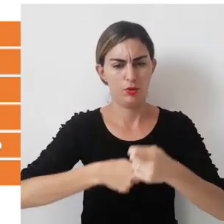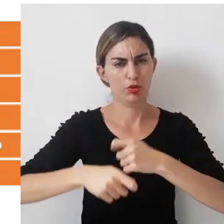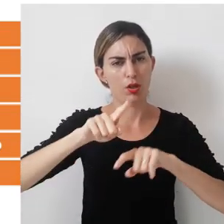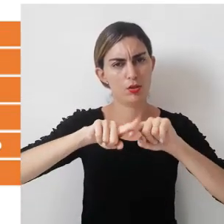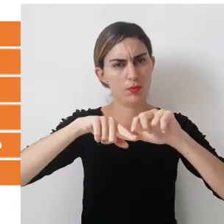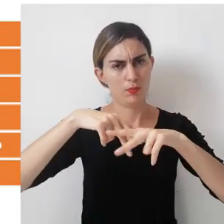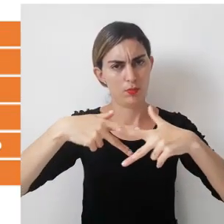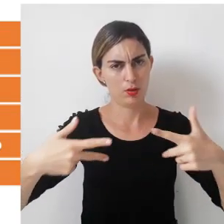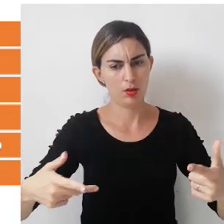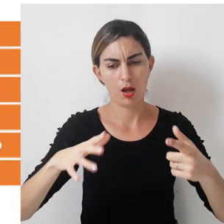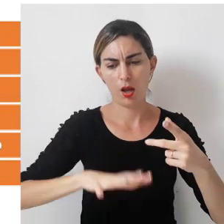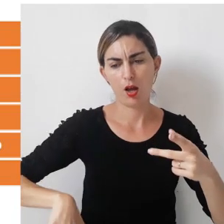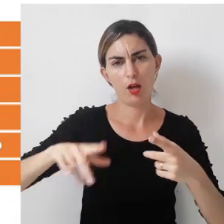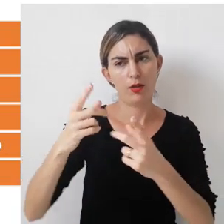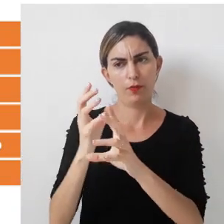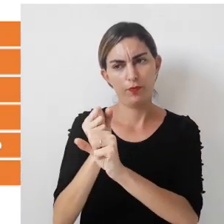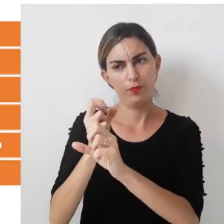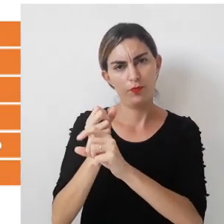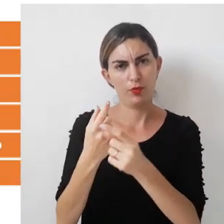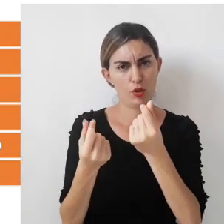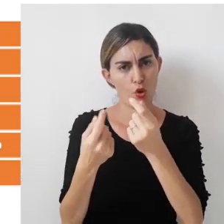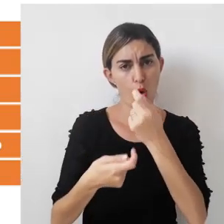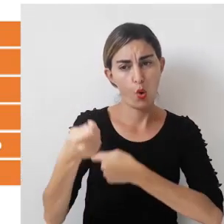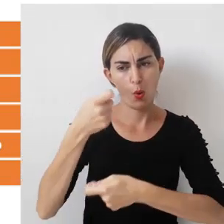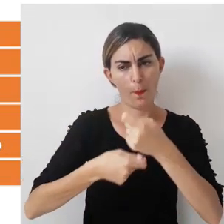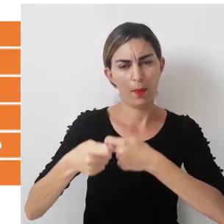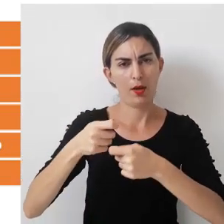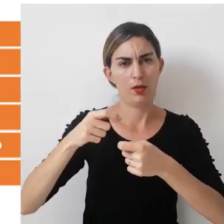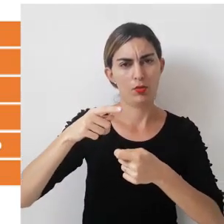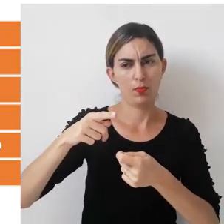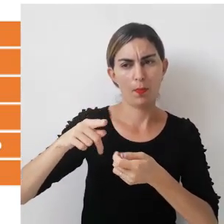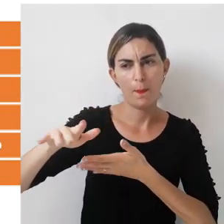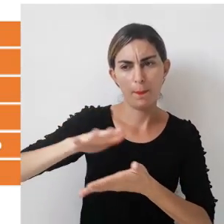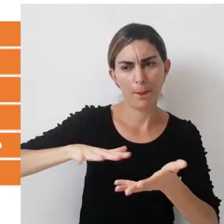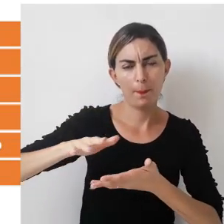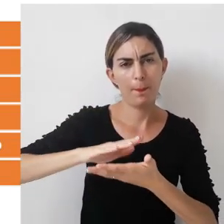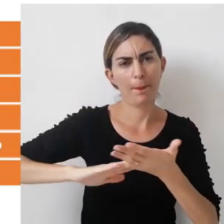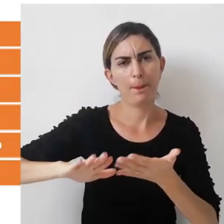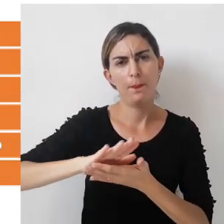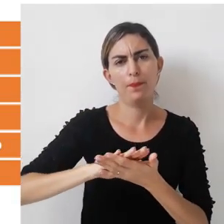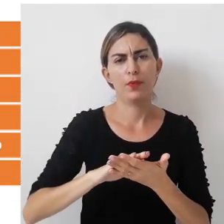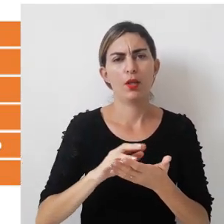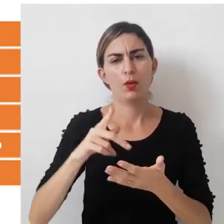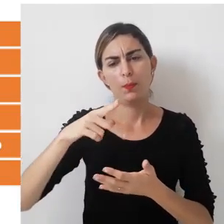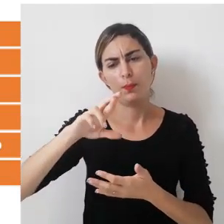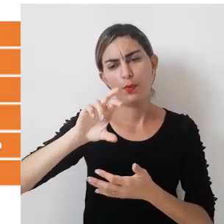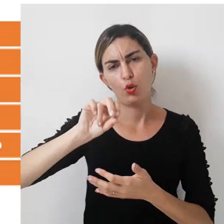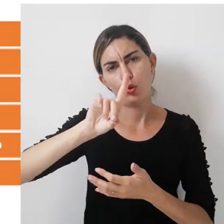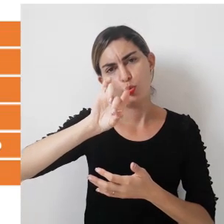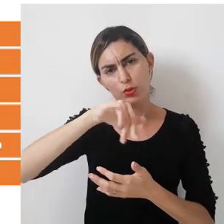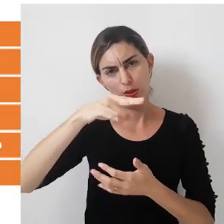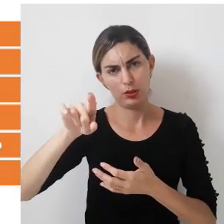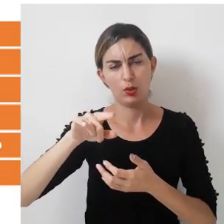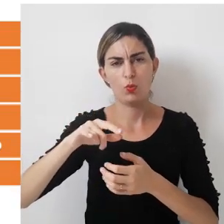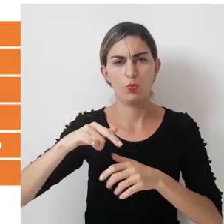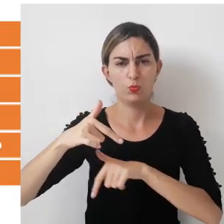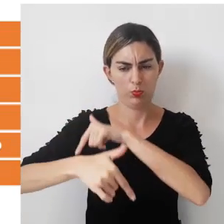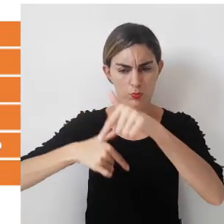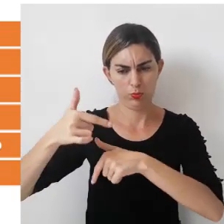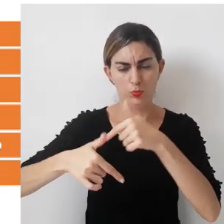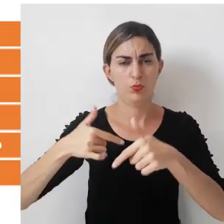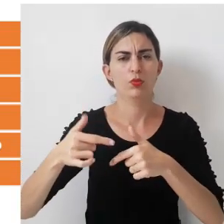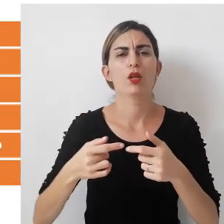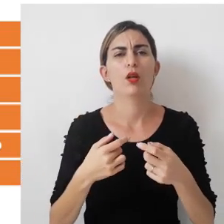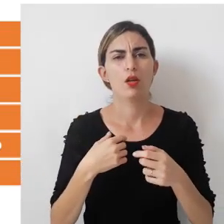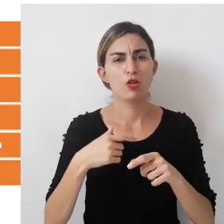administração de materiais, a área de finanças, comercial e produção. Percebam que na área de administração de materiais, ou na